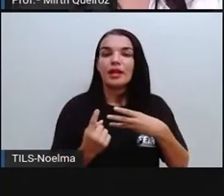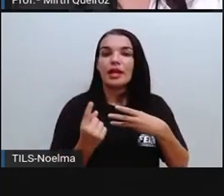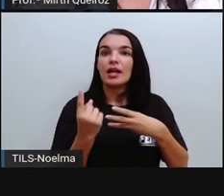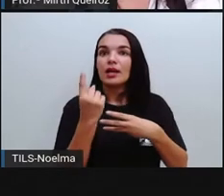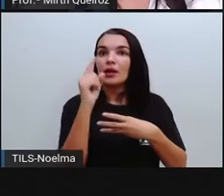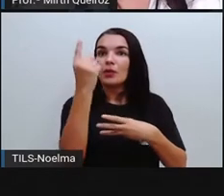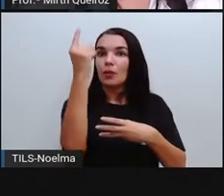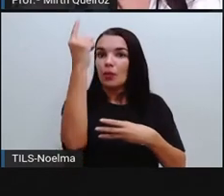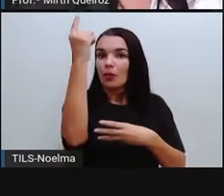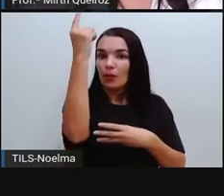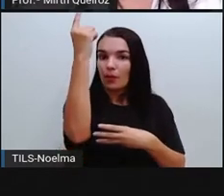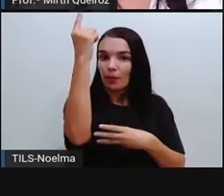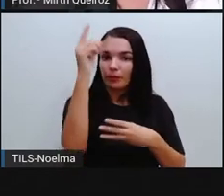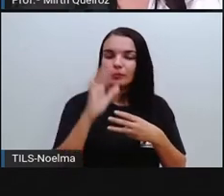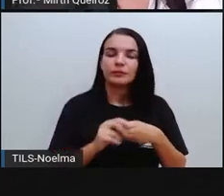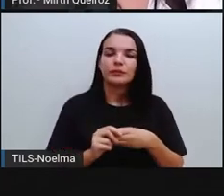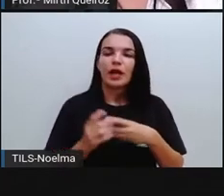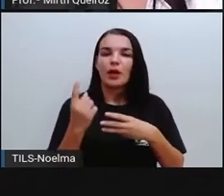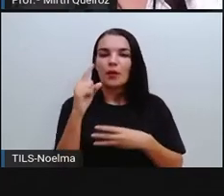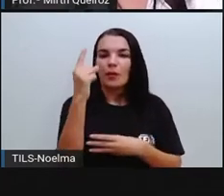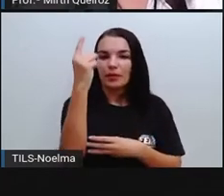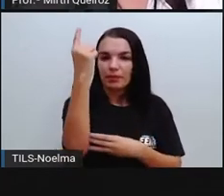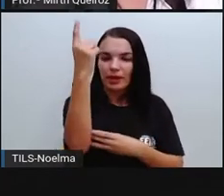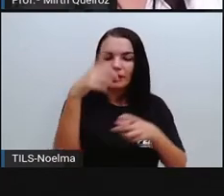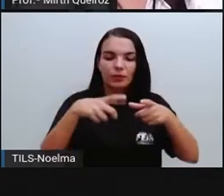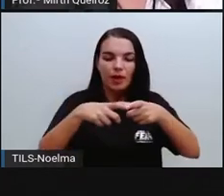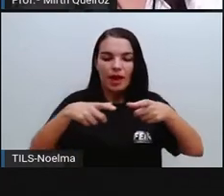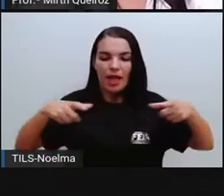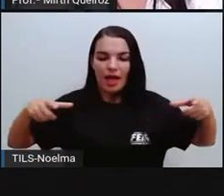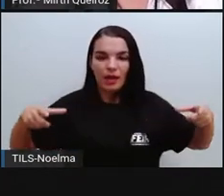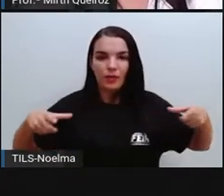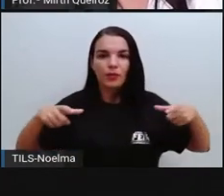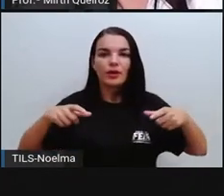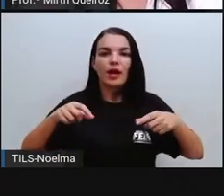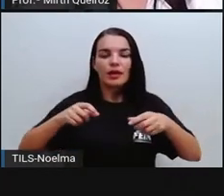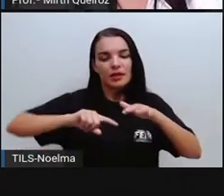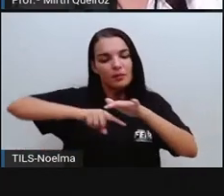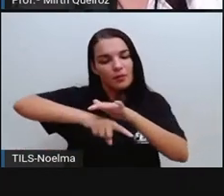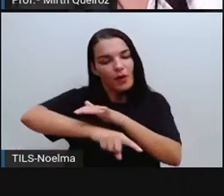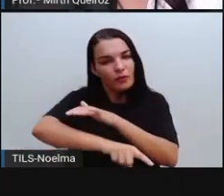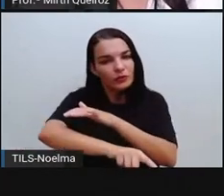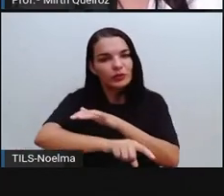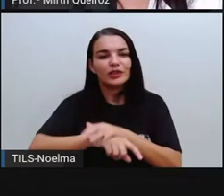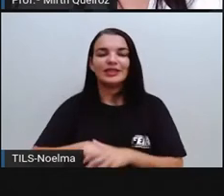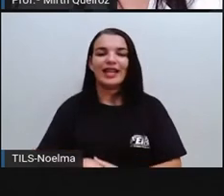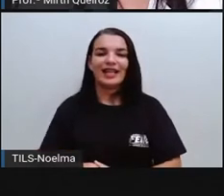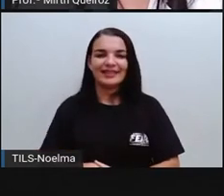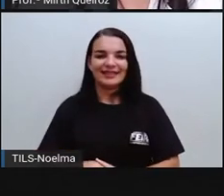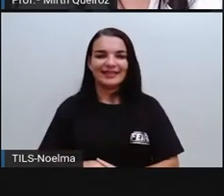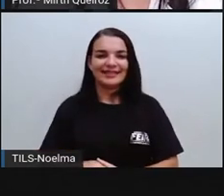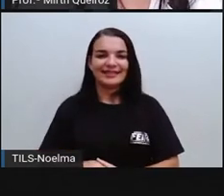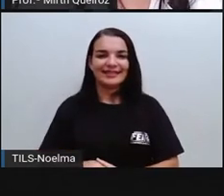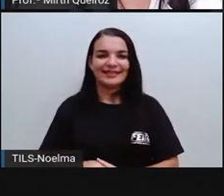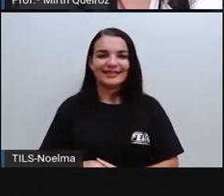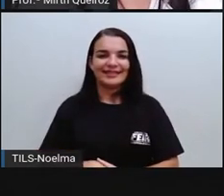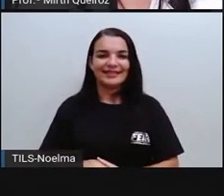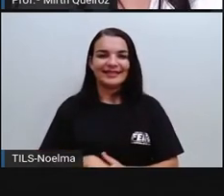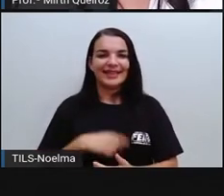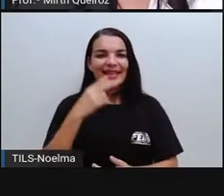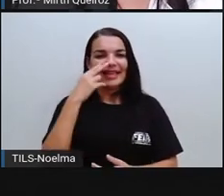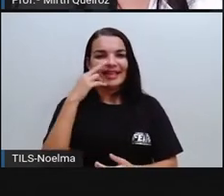disse para vocês. Quais são as dimensões? Comprimento, largura e profundidade.